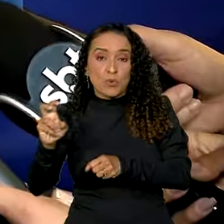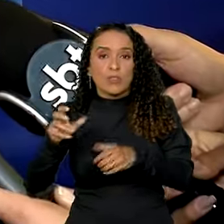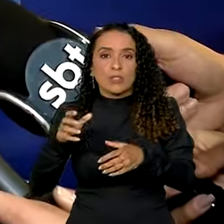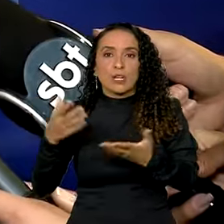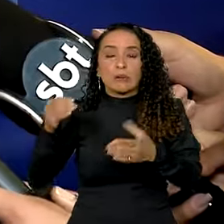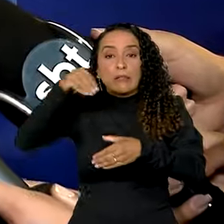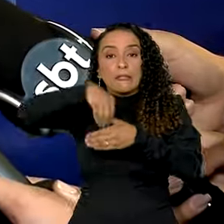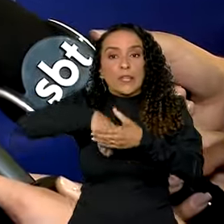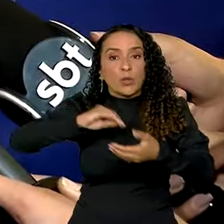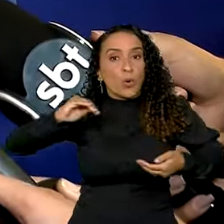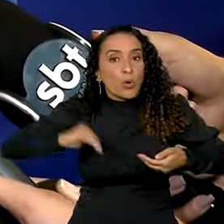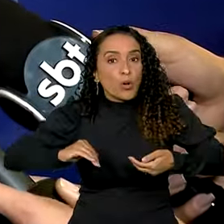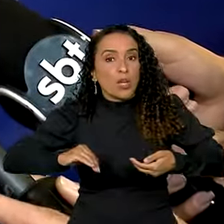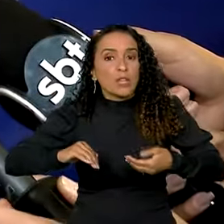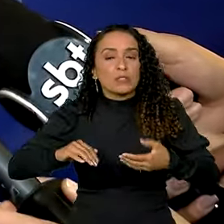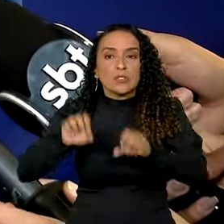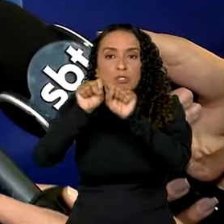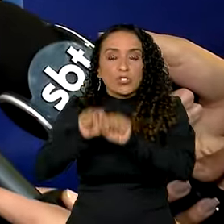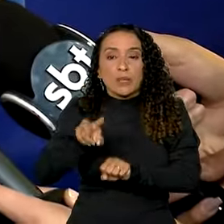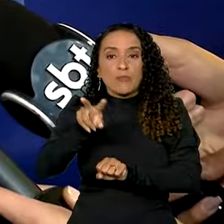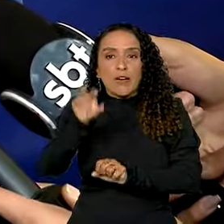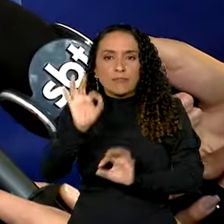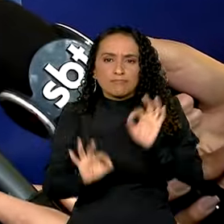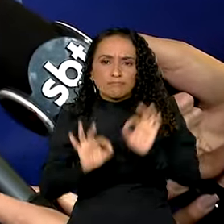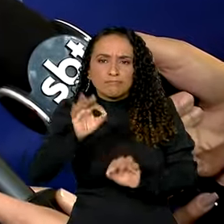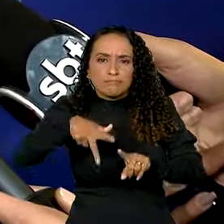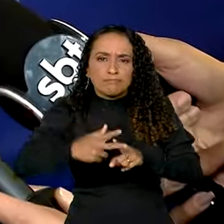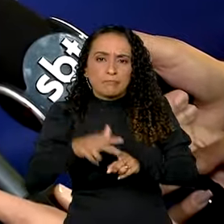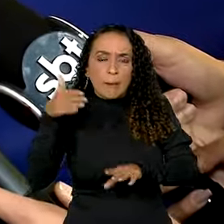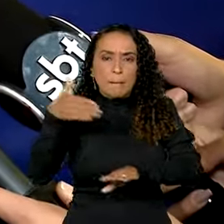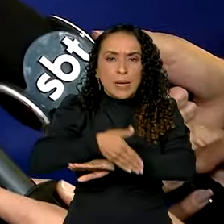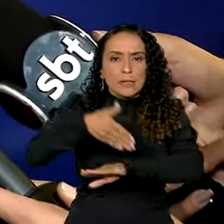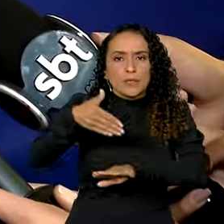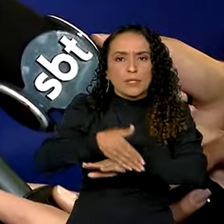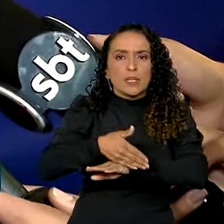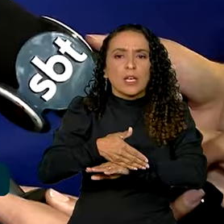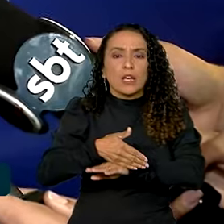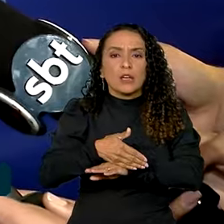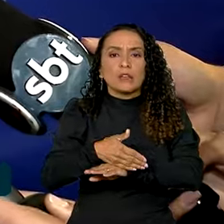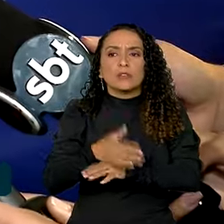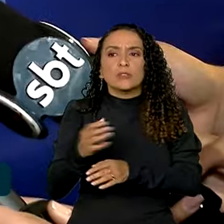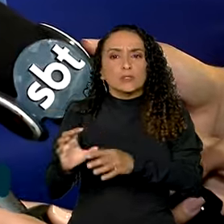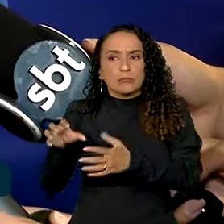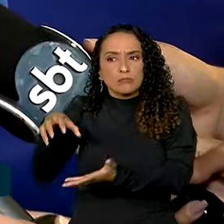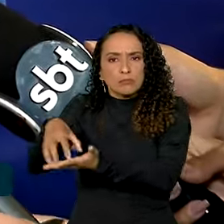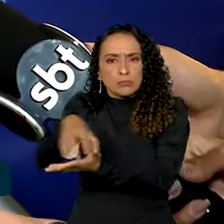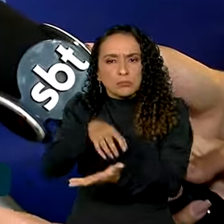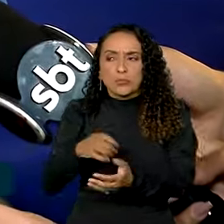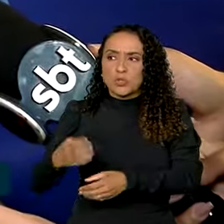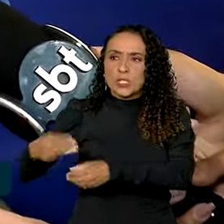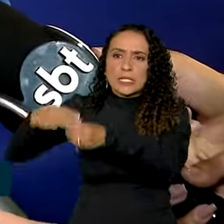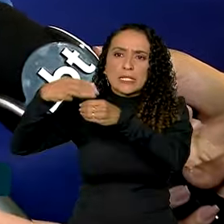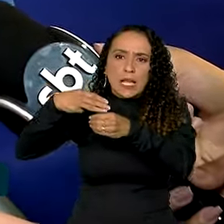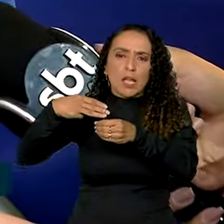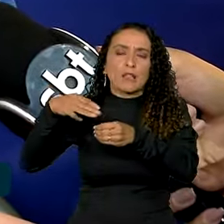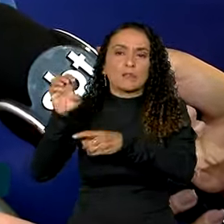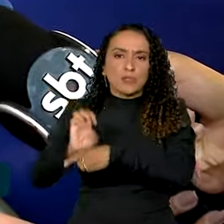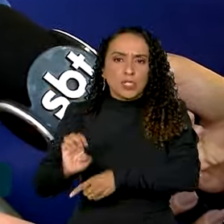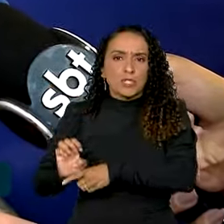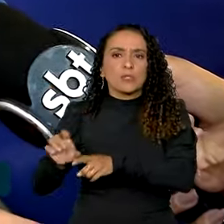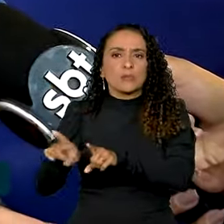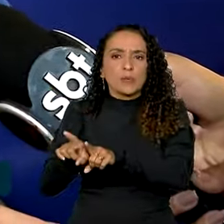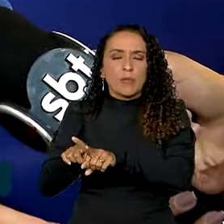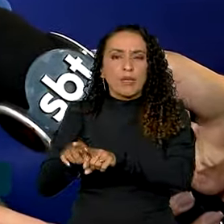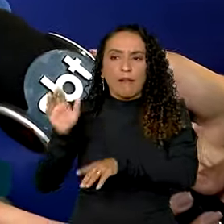tramita dentro do Congresso. E o sistema vai regulamentar a participação dos entes federados, dos estados, dos municípios, nas